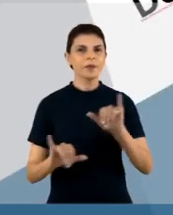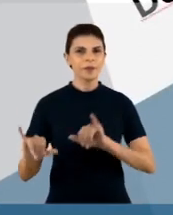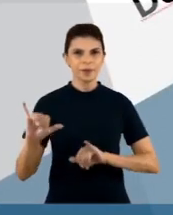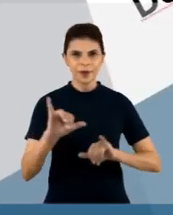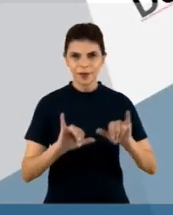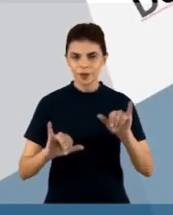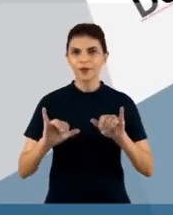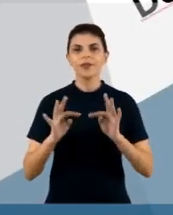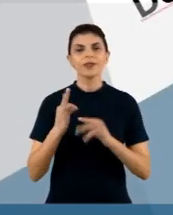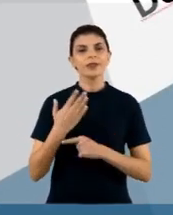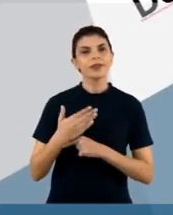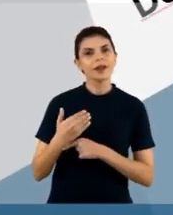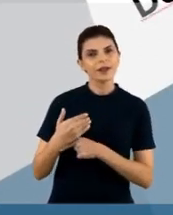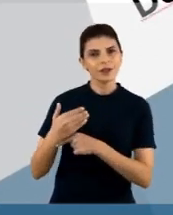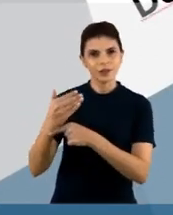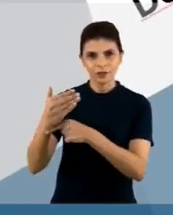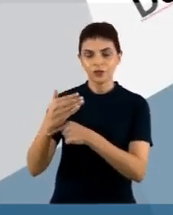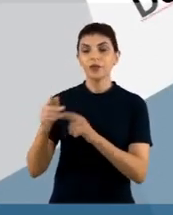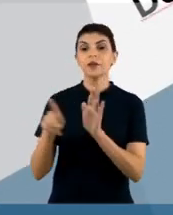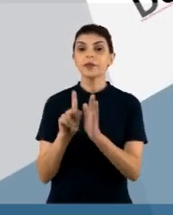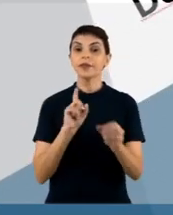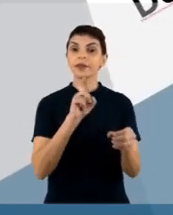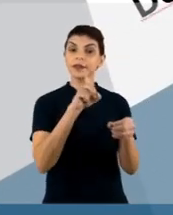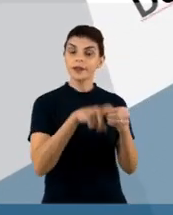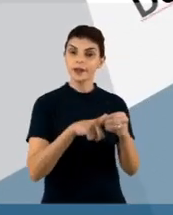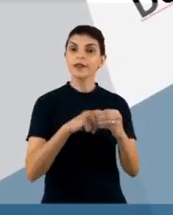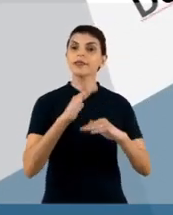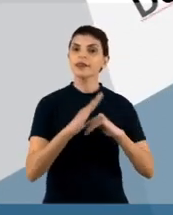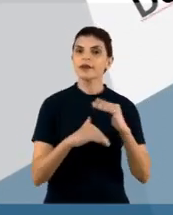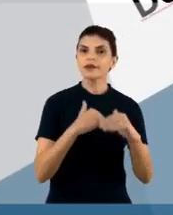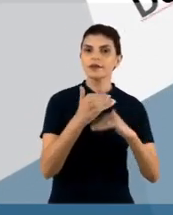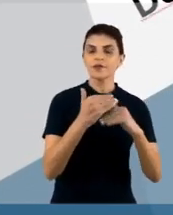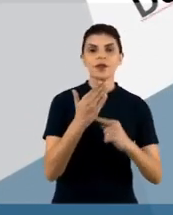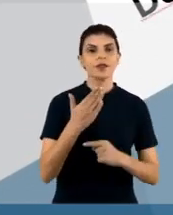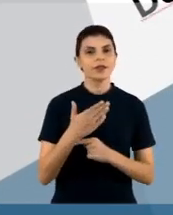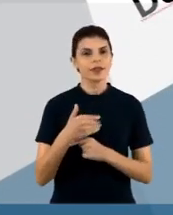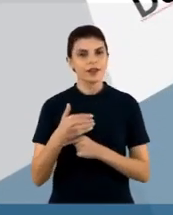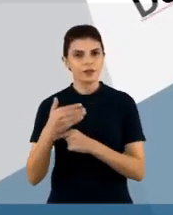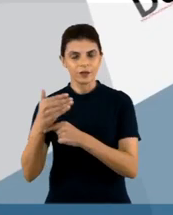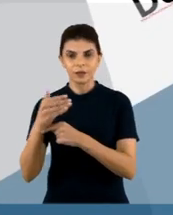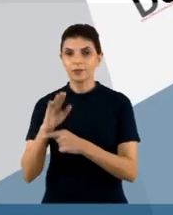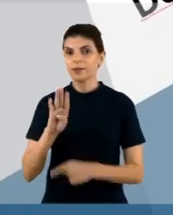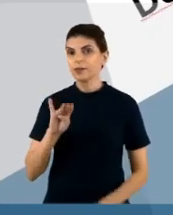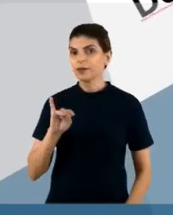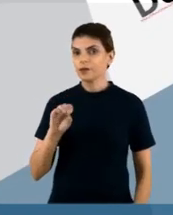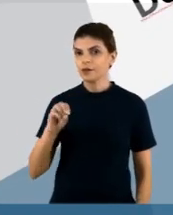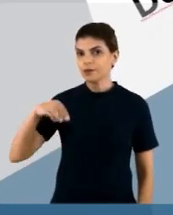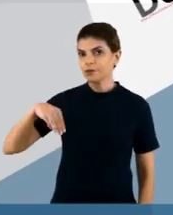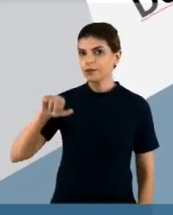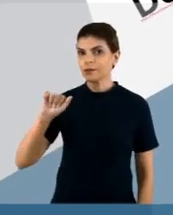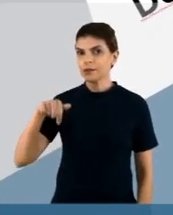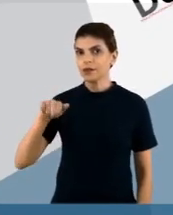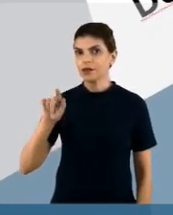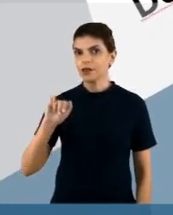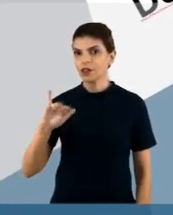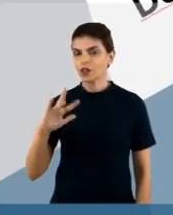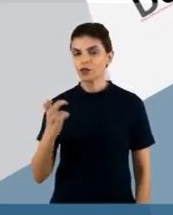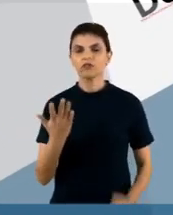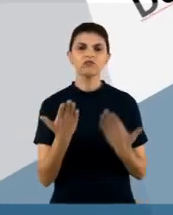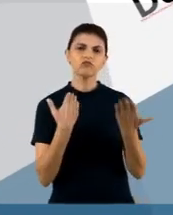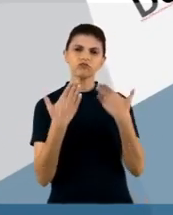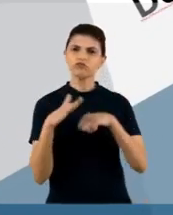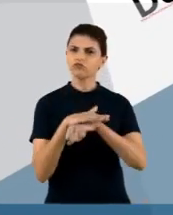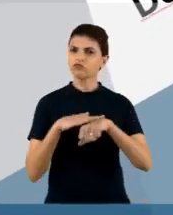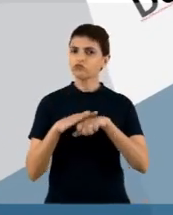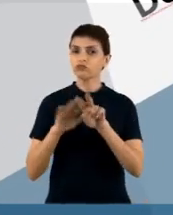Monoclonais, ligada à Vice-Diretoria de Desenvolvimento Tecnológico de Bilmanguinhos e hoje eu vim aqui conversar um